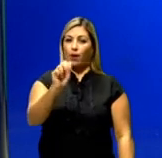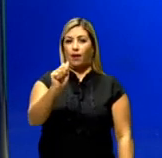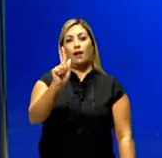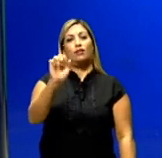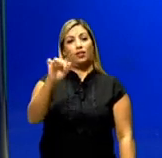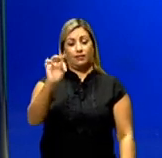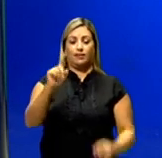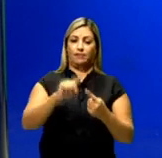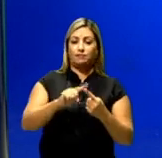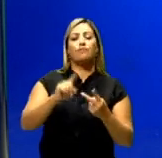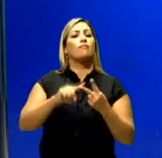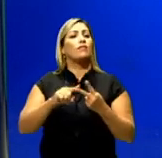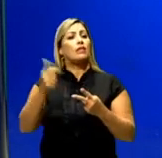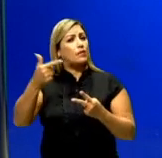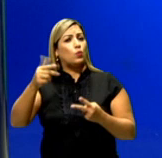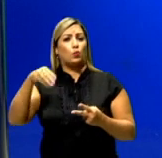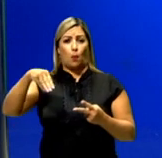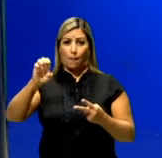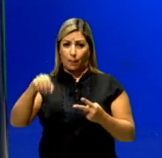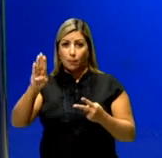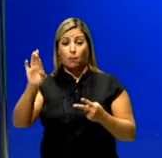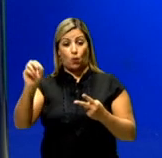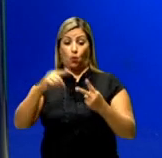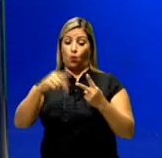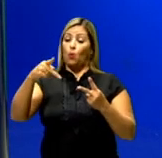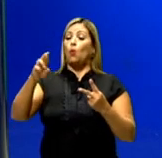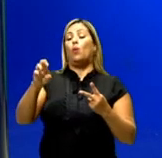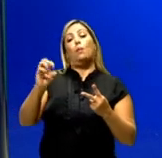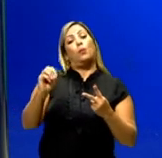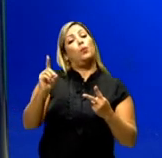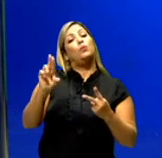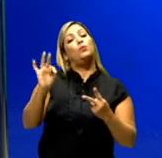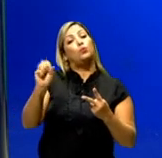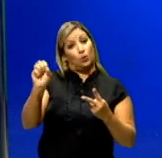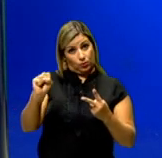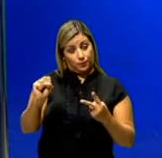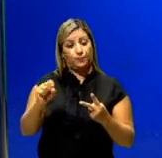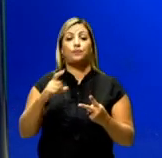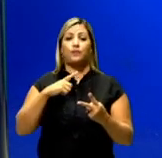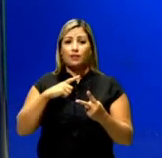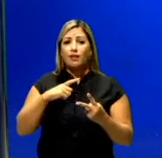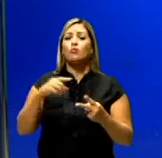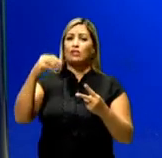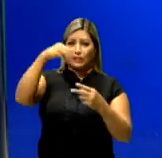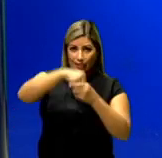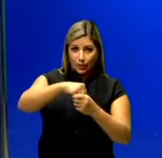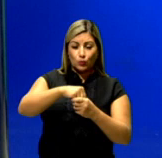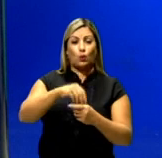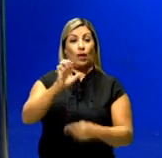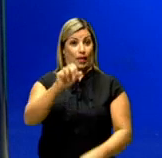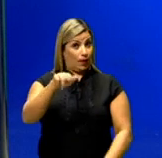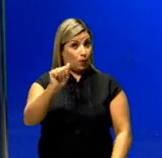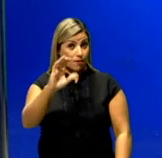produtos. Essa é a formação de uma equação. Além disso, dentro de uma equação nós temos várias